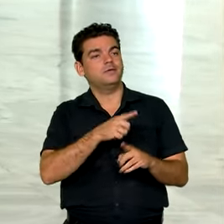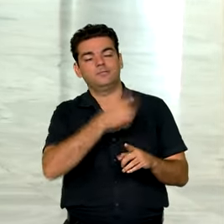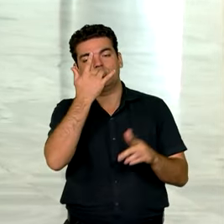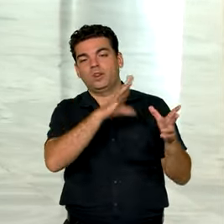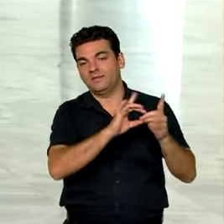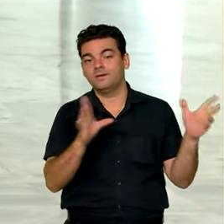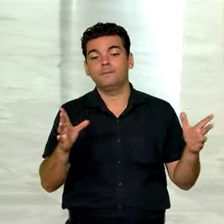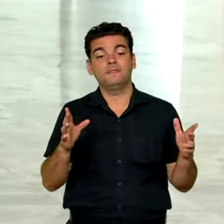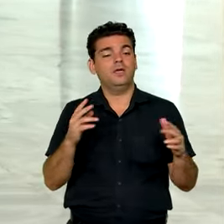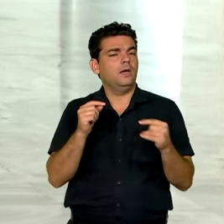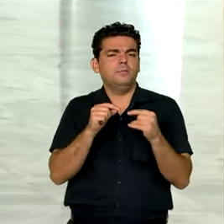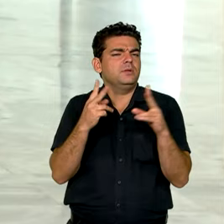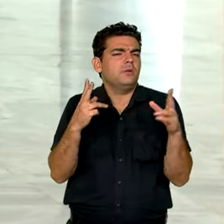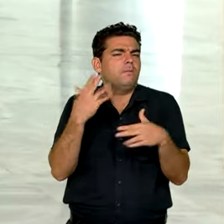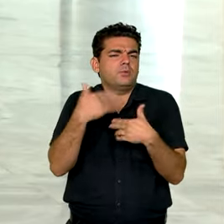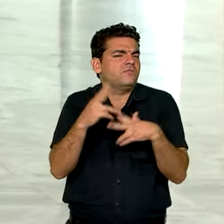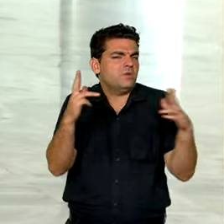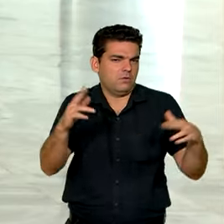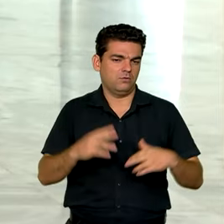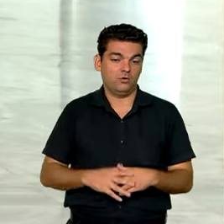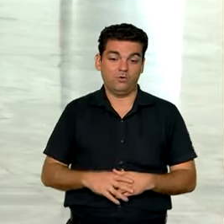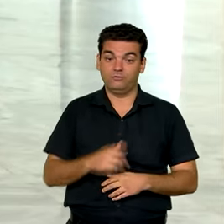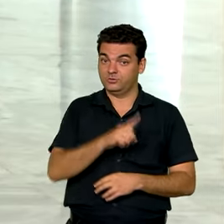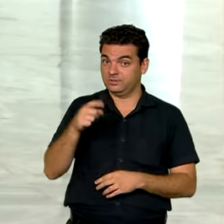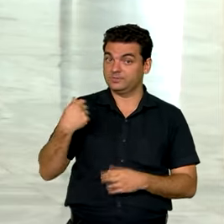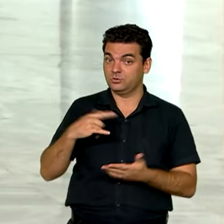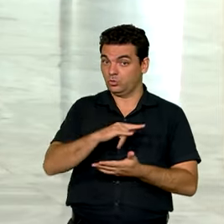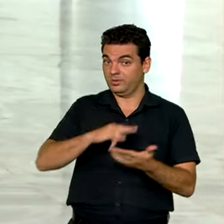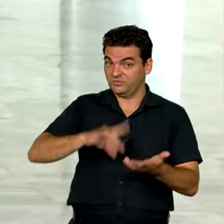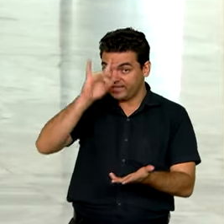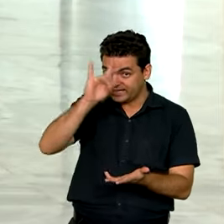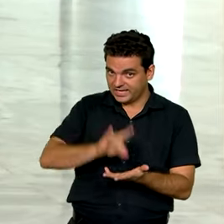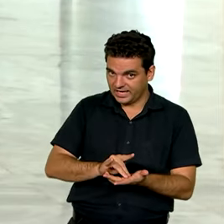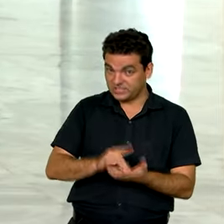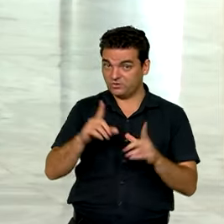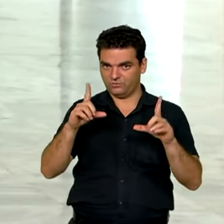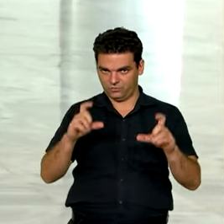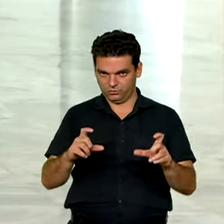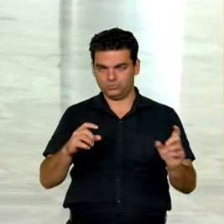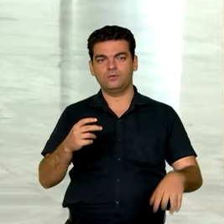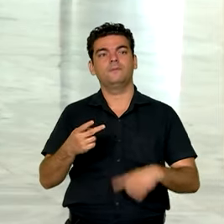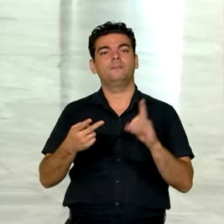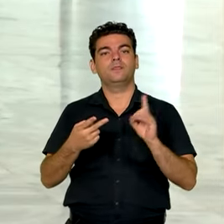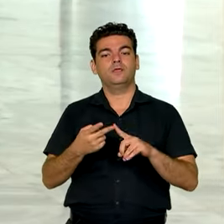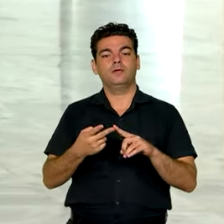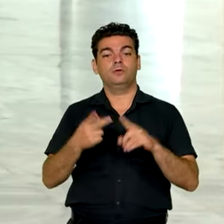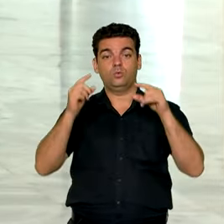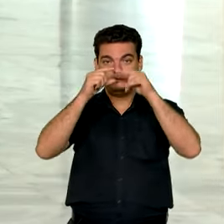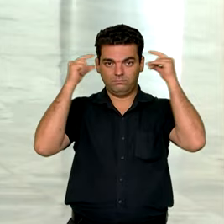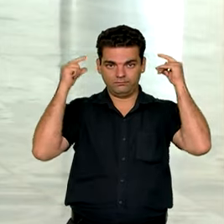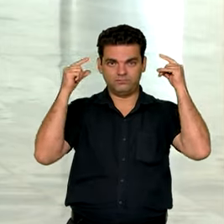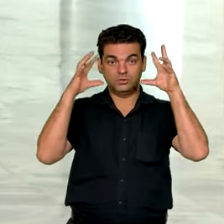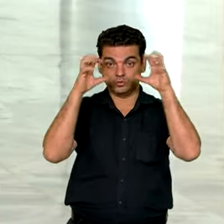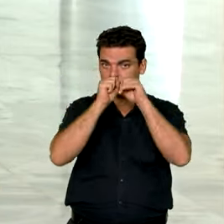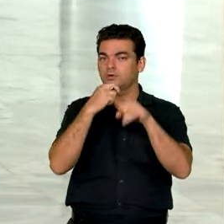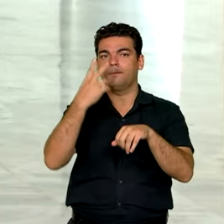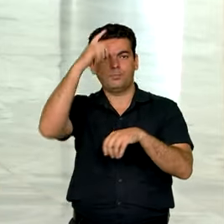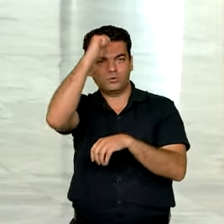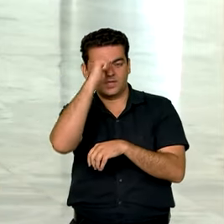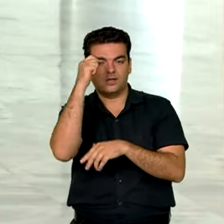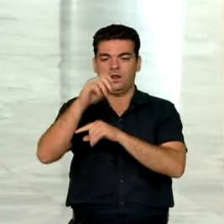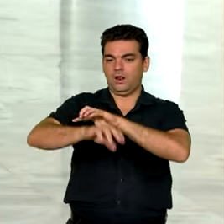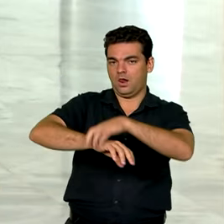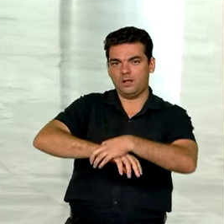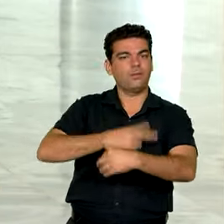do exame original. É preciso estar com um documento oficial, com foto. Não pode usar óculos escuro, boné ou